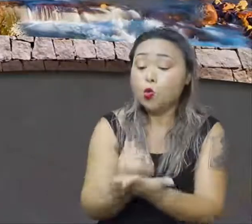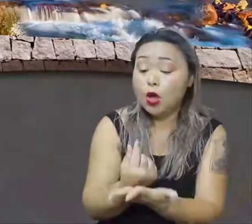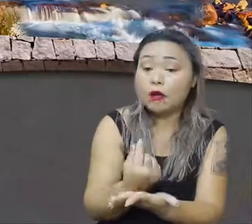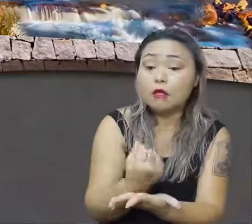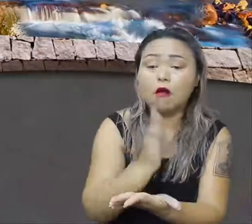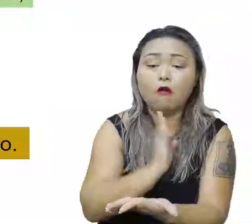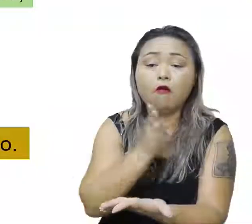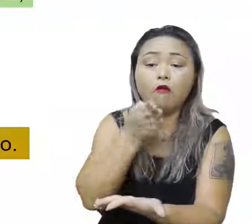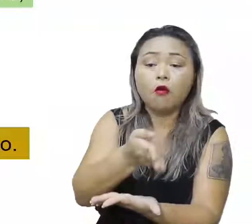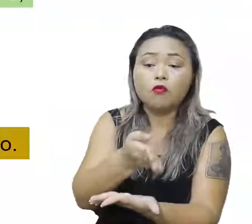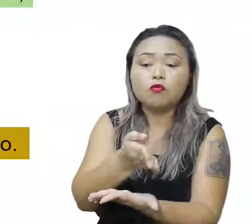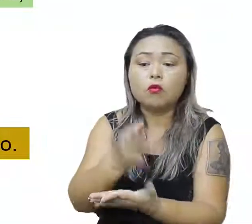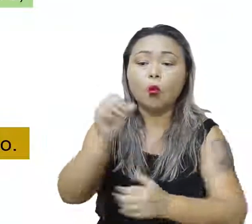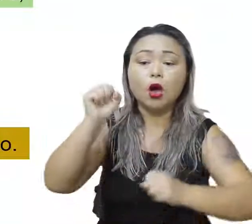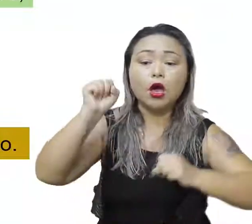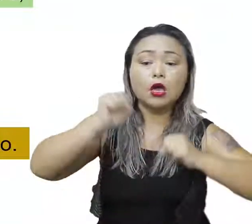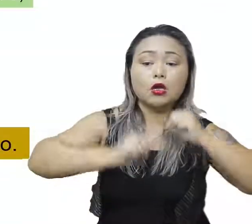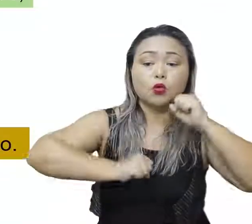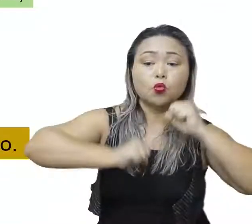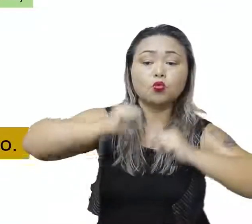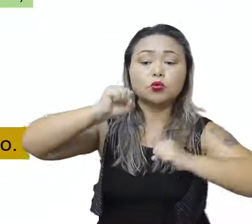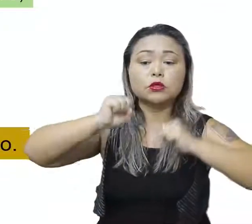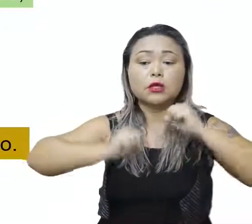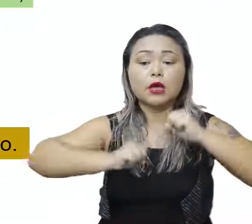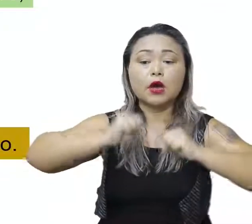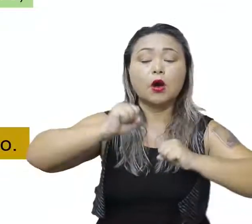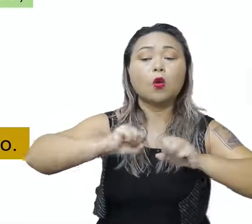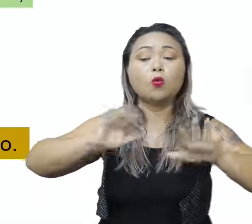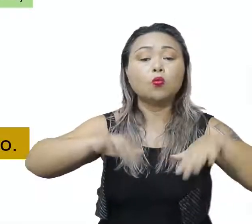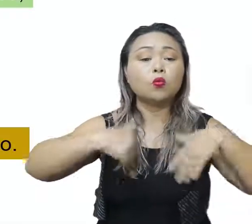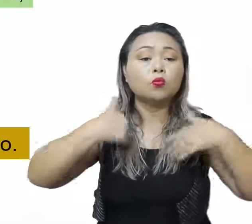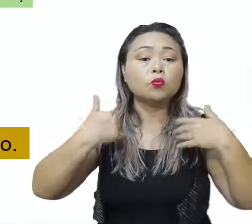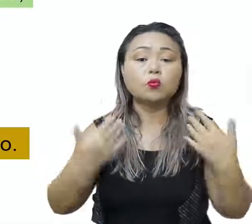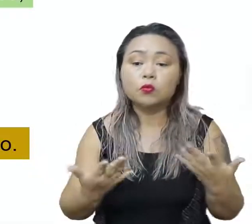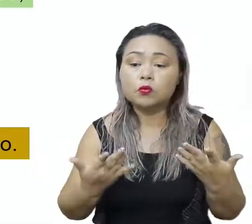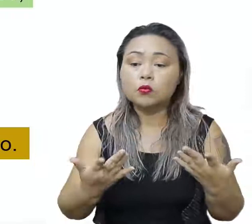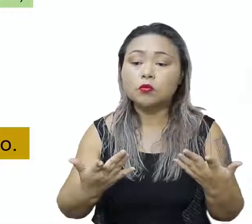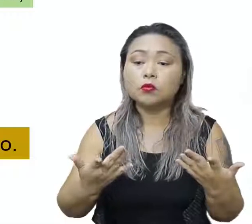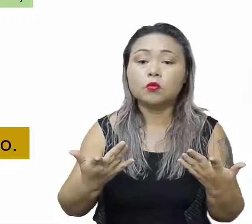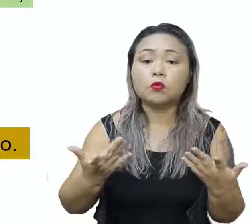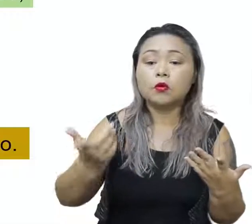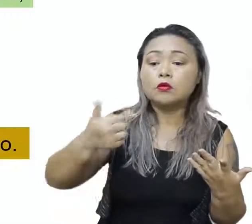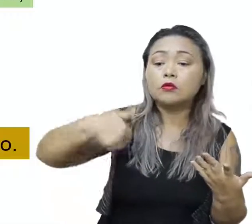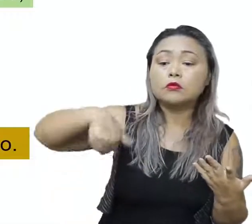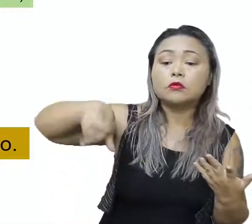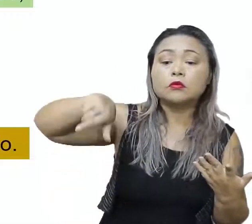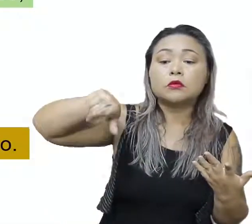Nós temos aí que, diante dessa grande